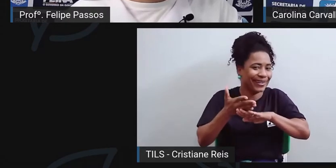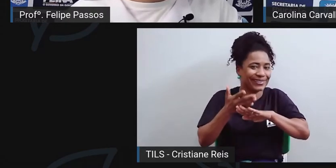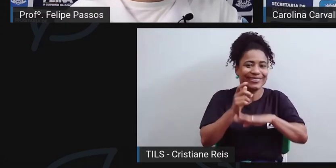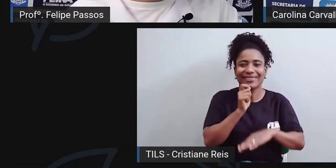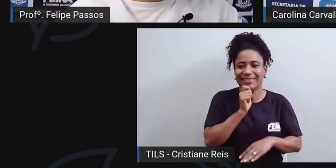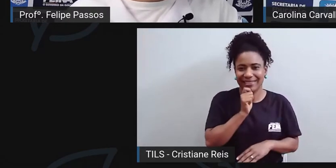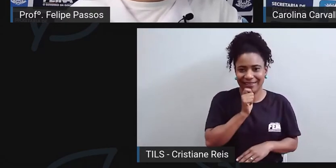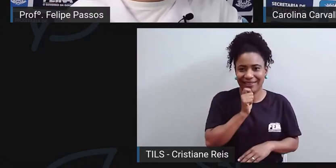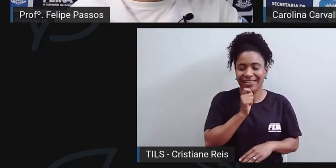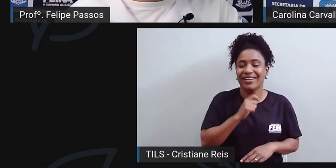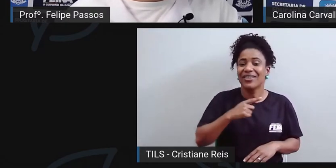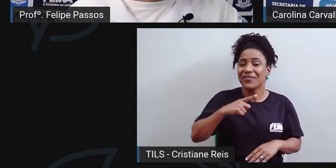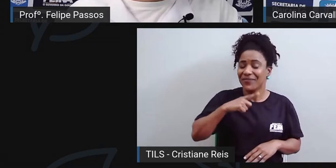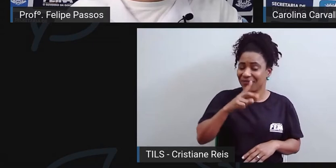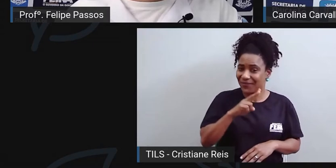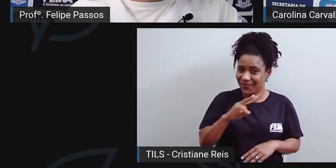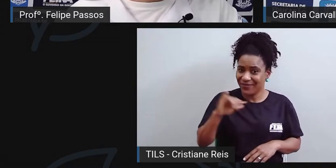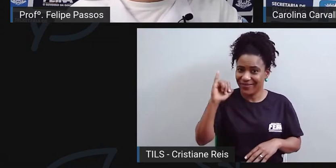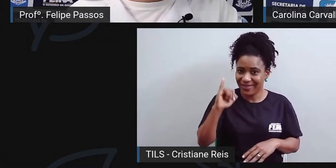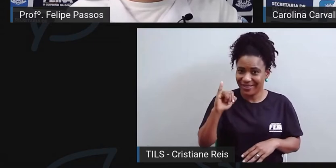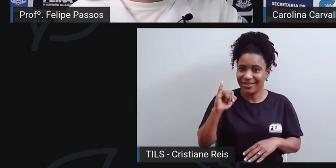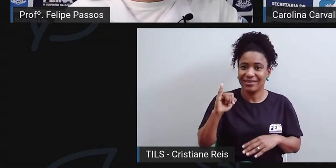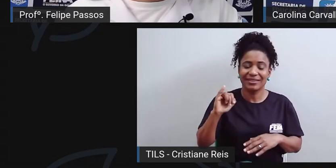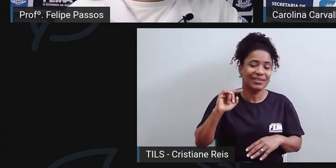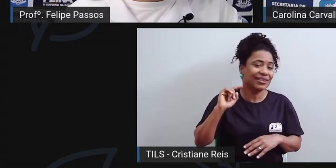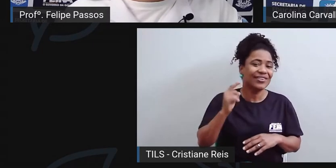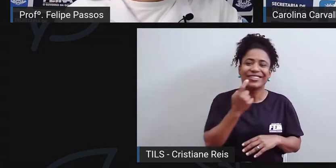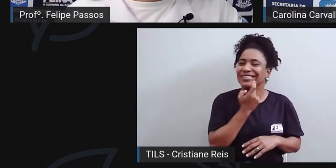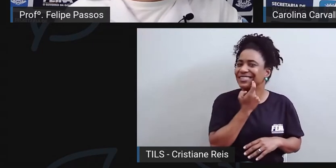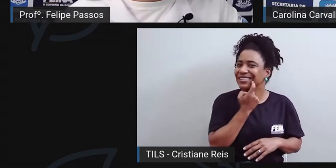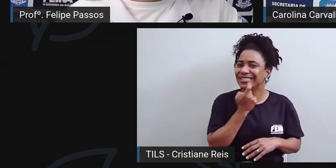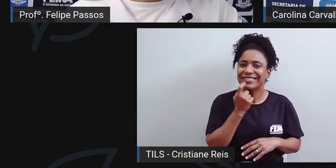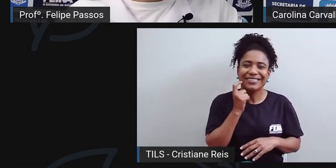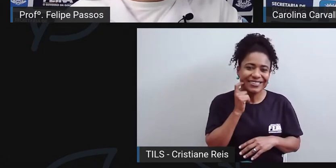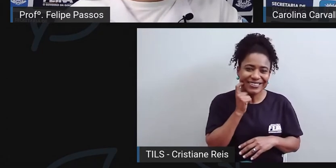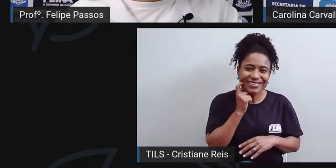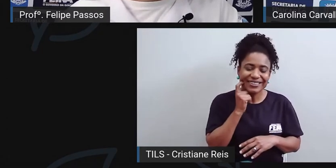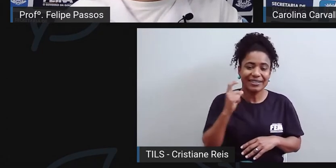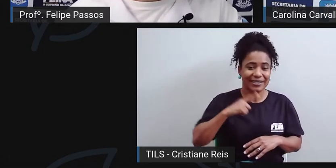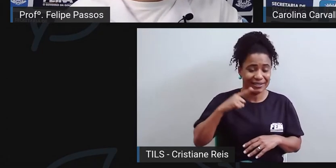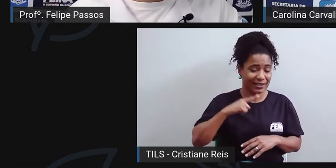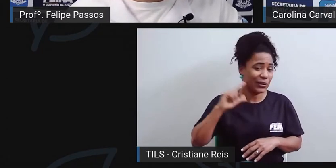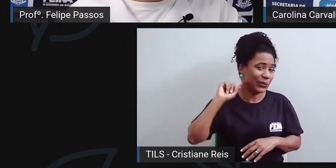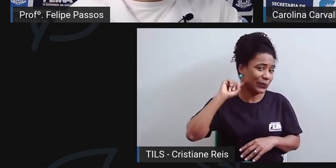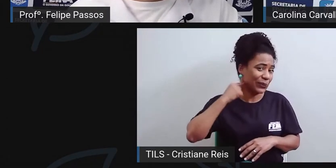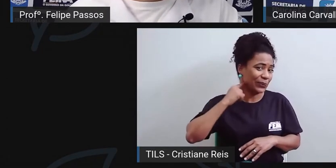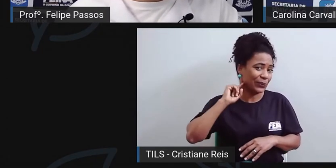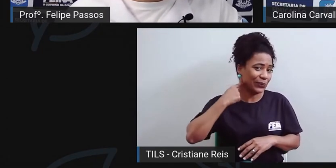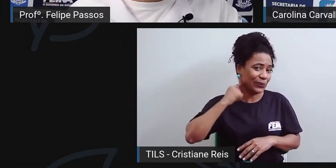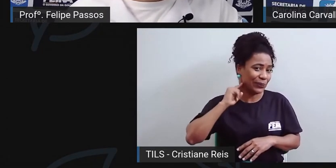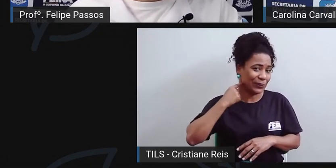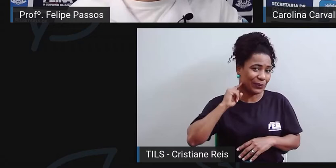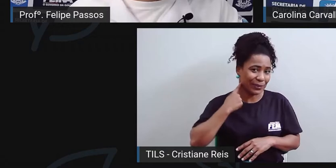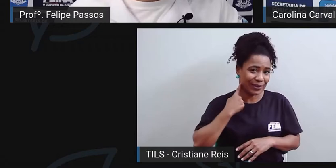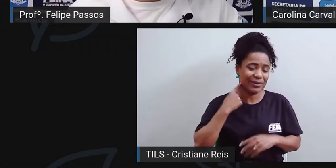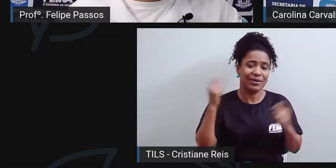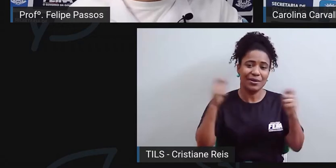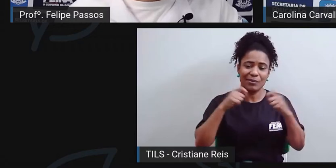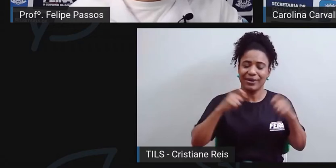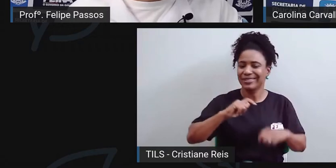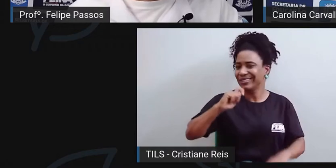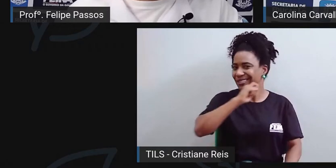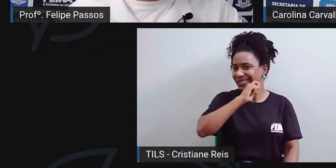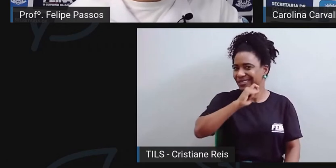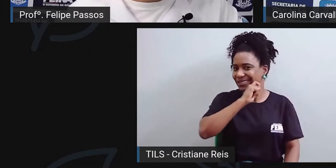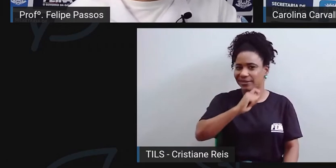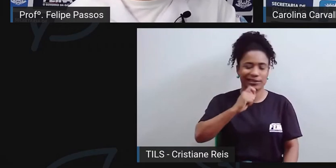ele vai fazer é remover algumas manchas externas que a gente pode remover também da mesma forma com a escovação com